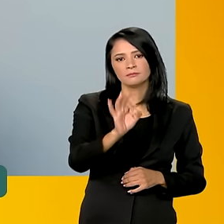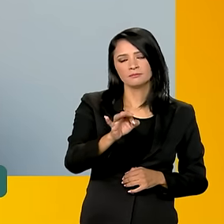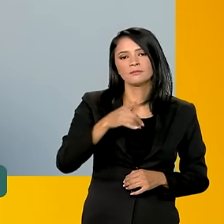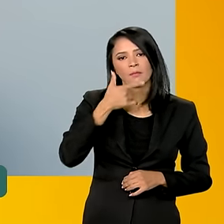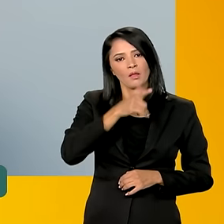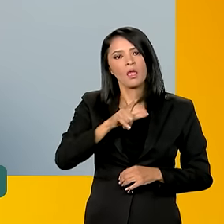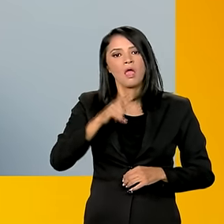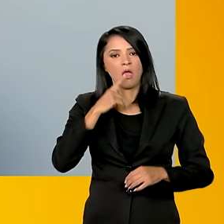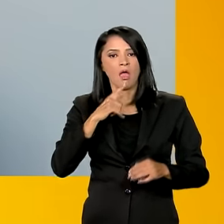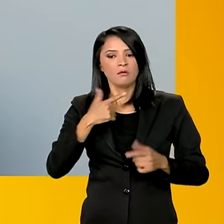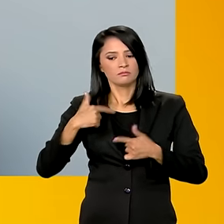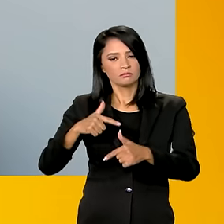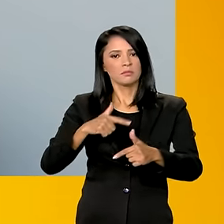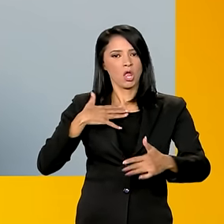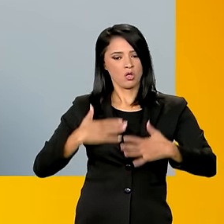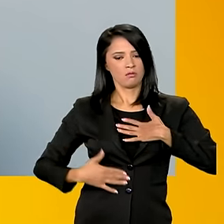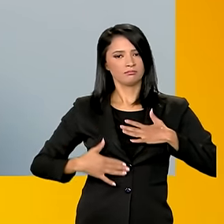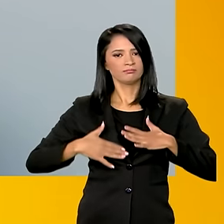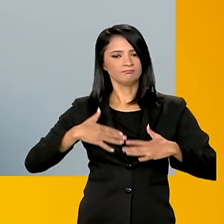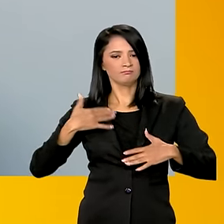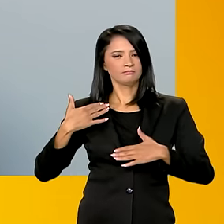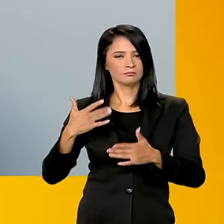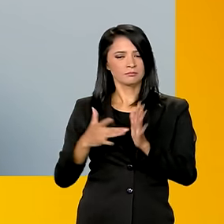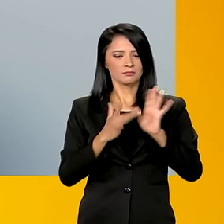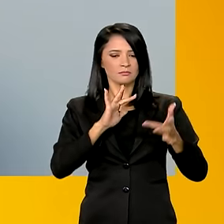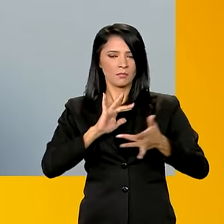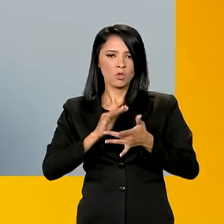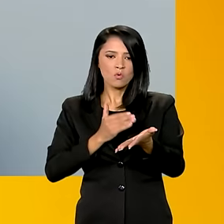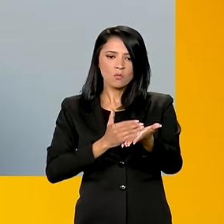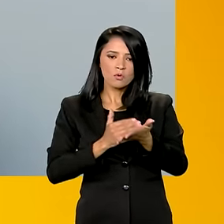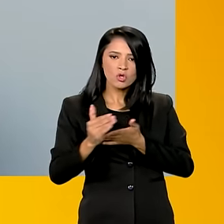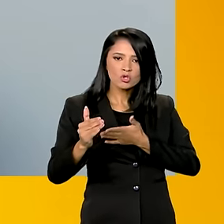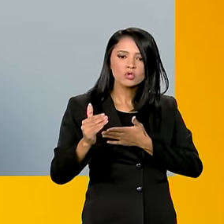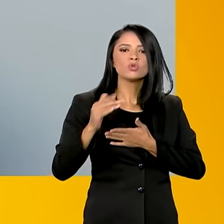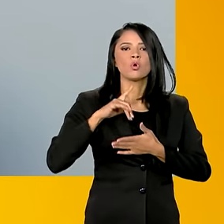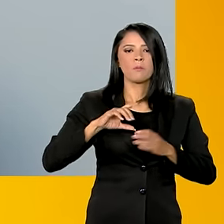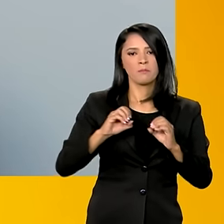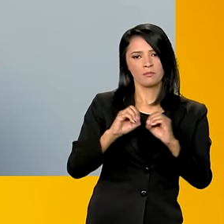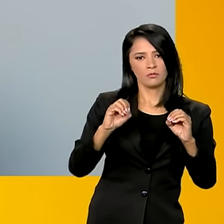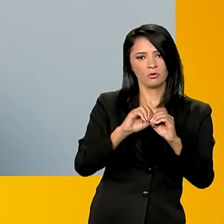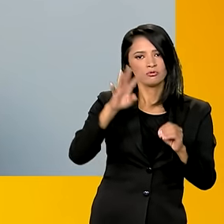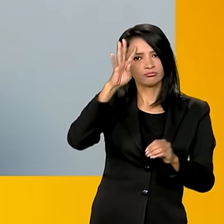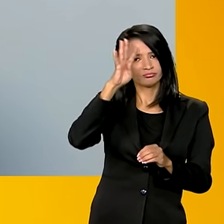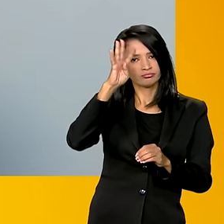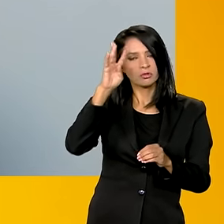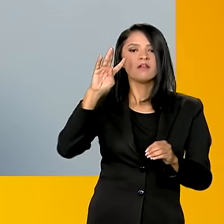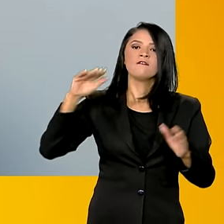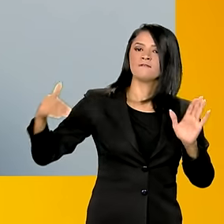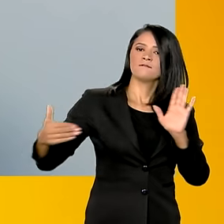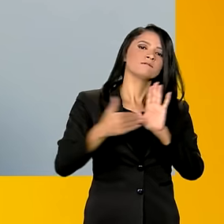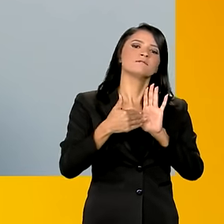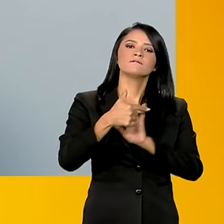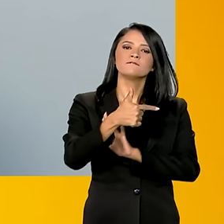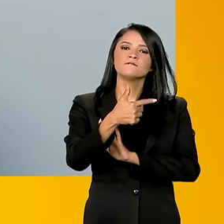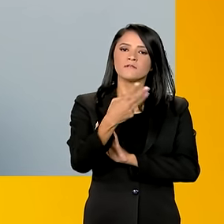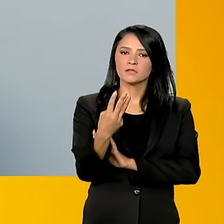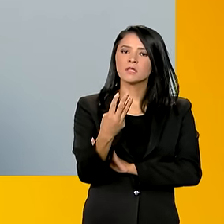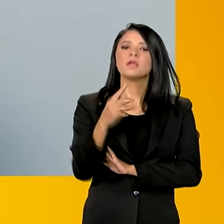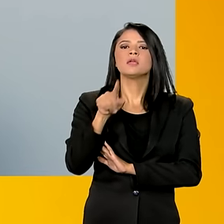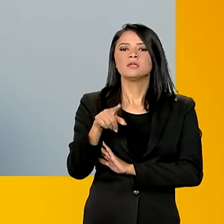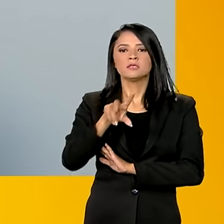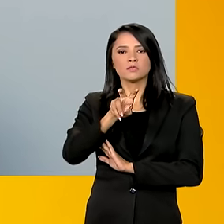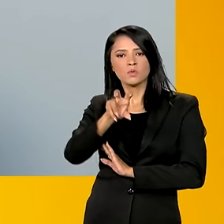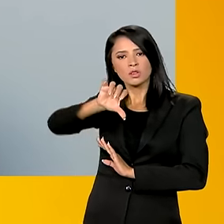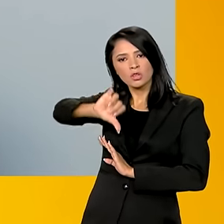Operação Corpus Christi 2024 iniciou a zero hora de quarta-feira e irá ocorrer até as 23 horas e 59